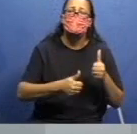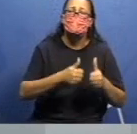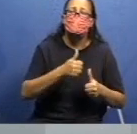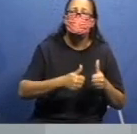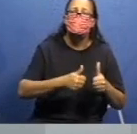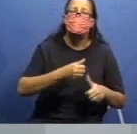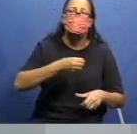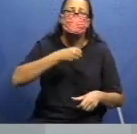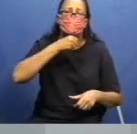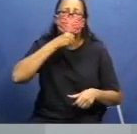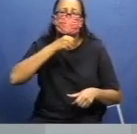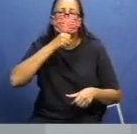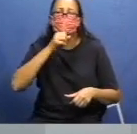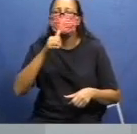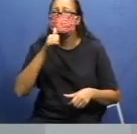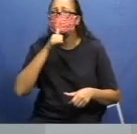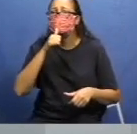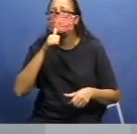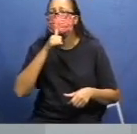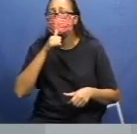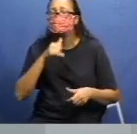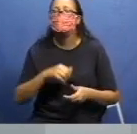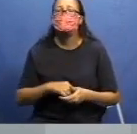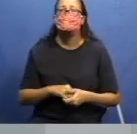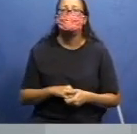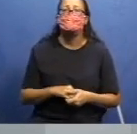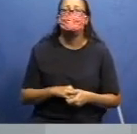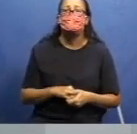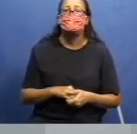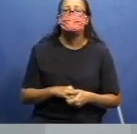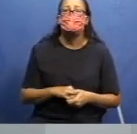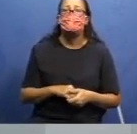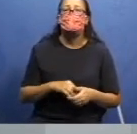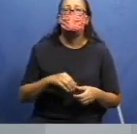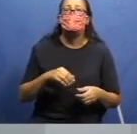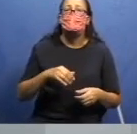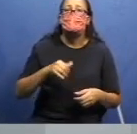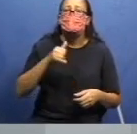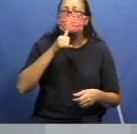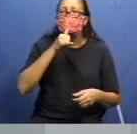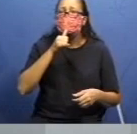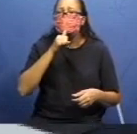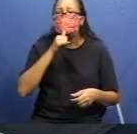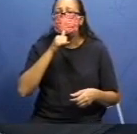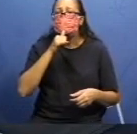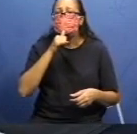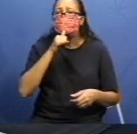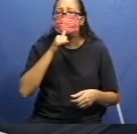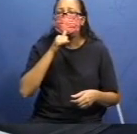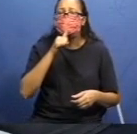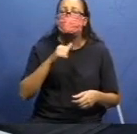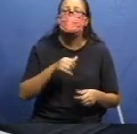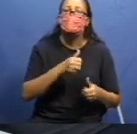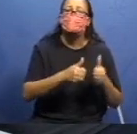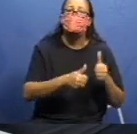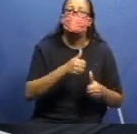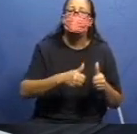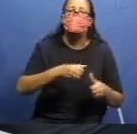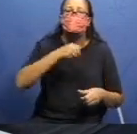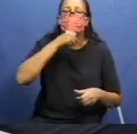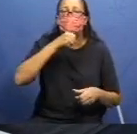nós temos nove quadradinhos. Então, assim como um jogo da velha, nós vamos fazer duas riscas na vertical,